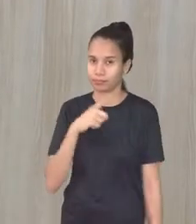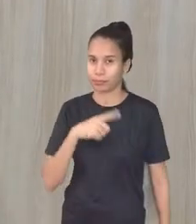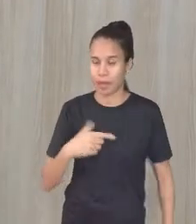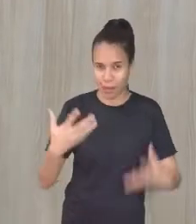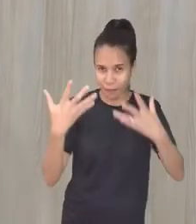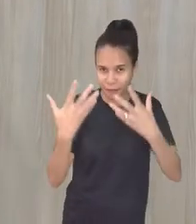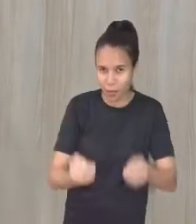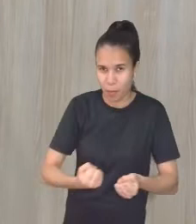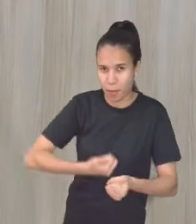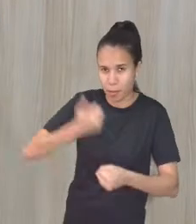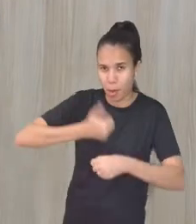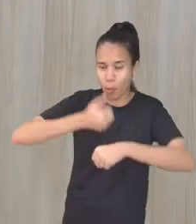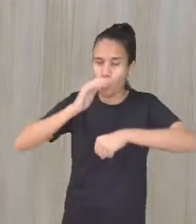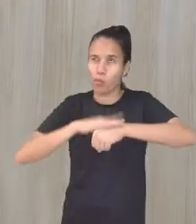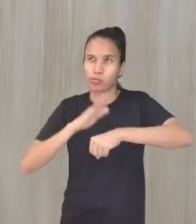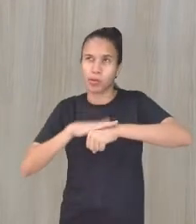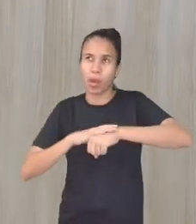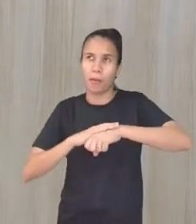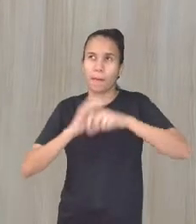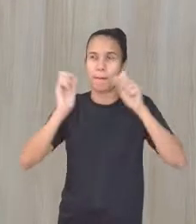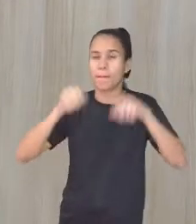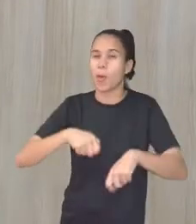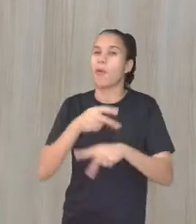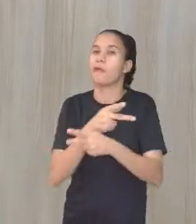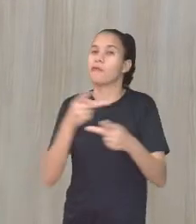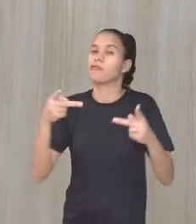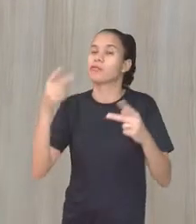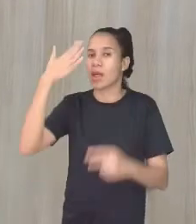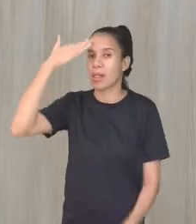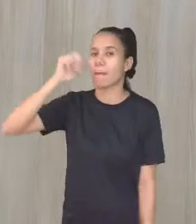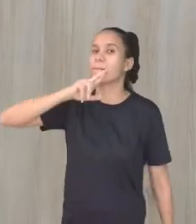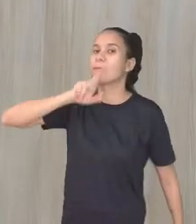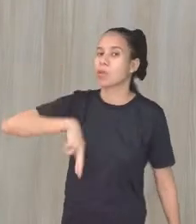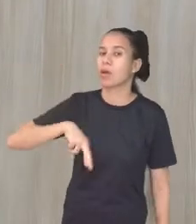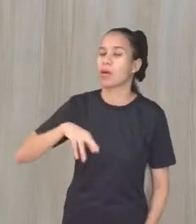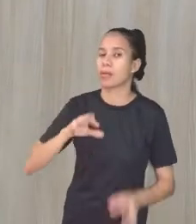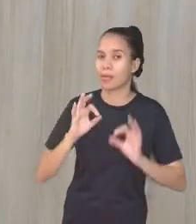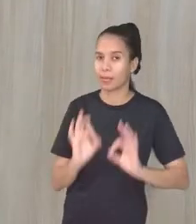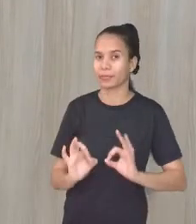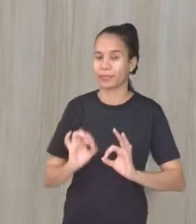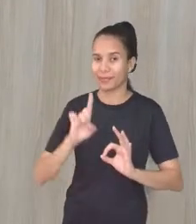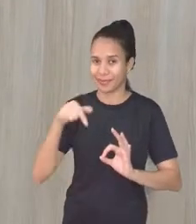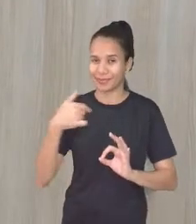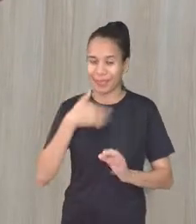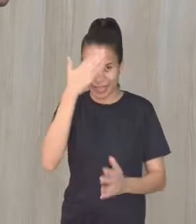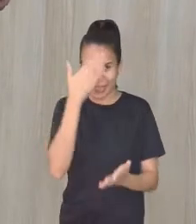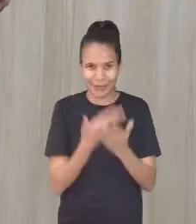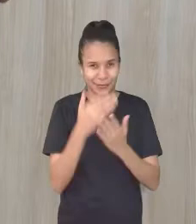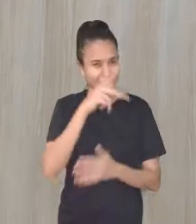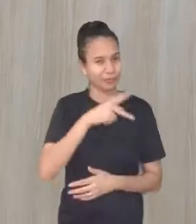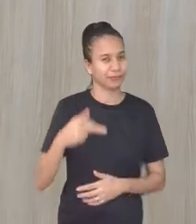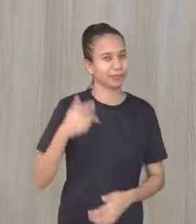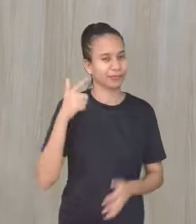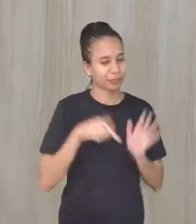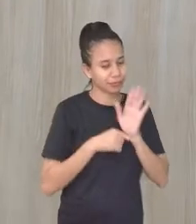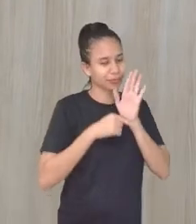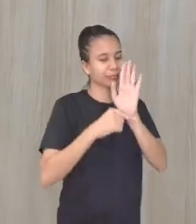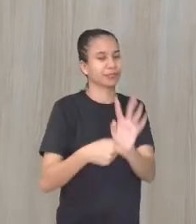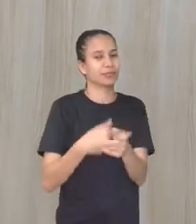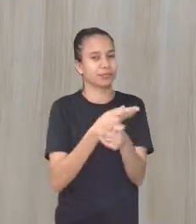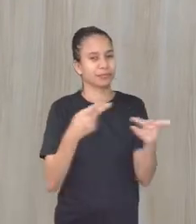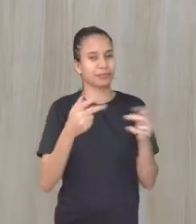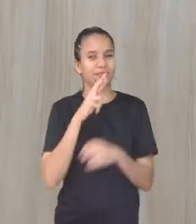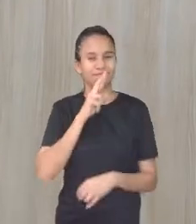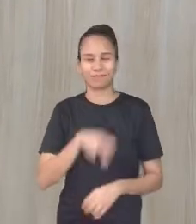primeiro dar um tempinho. Pode ser que algum de vocês saibam a resposta. E aí depois eu acredito que a professora Cláudia vai ajudar vocês